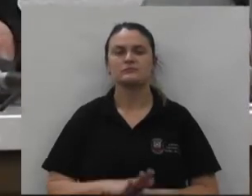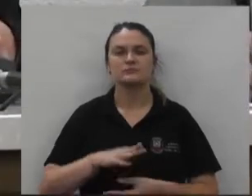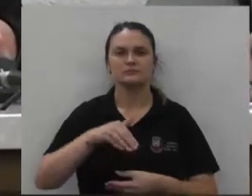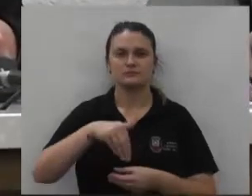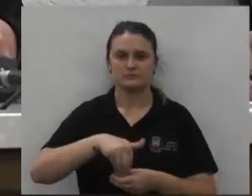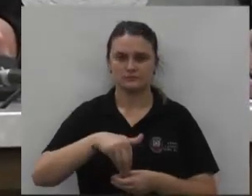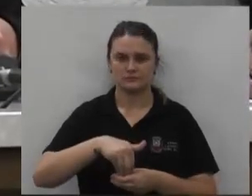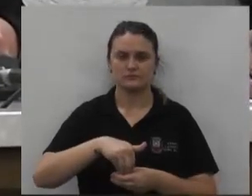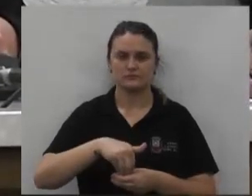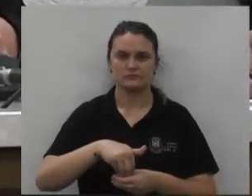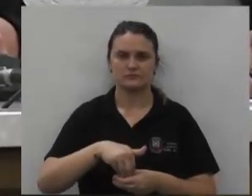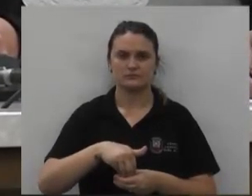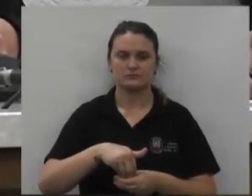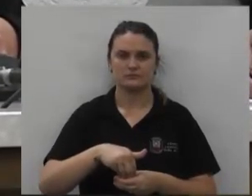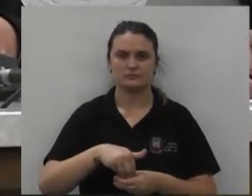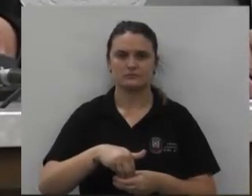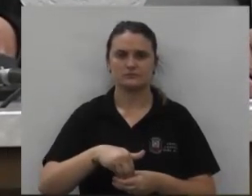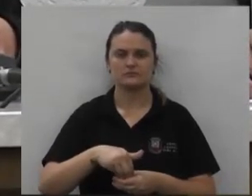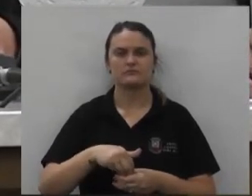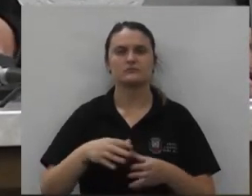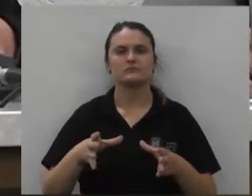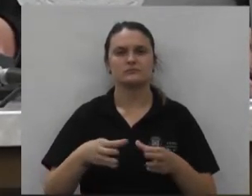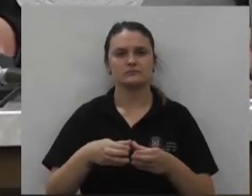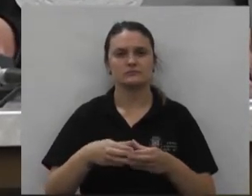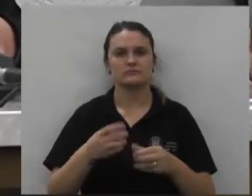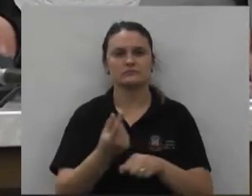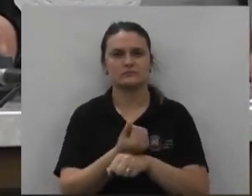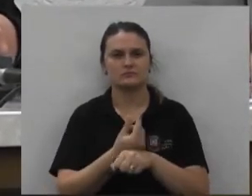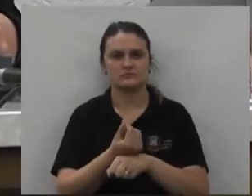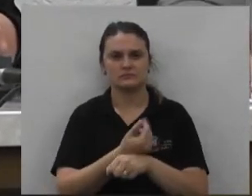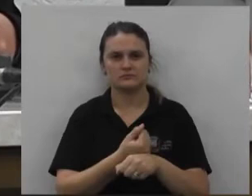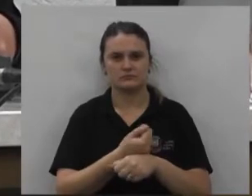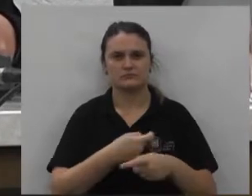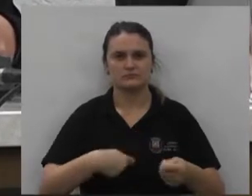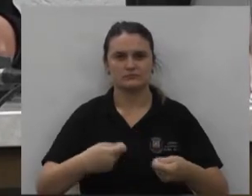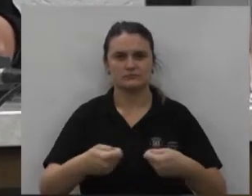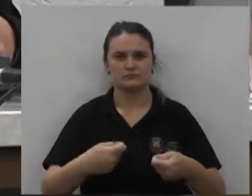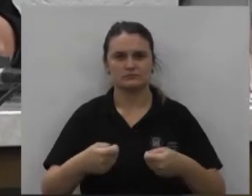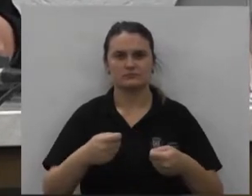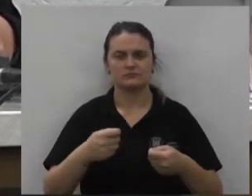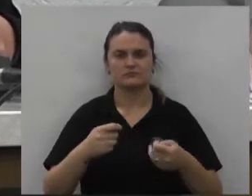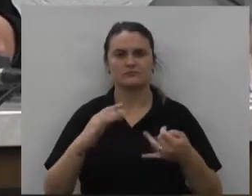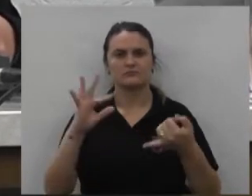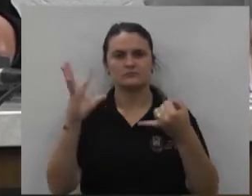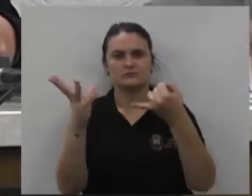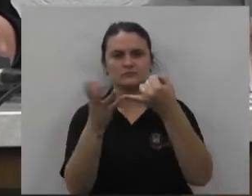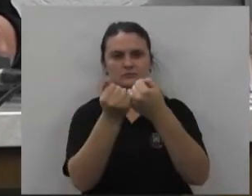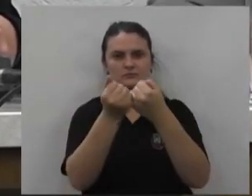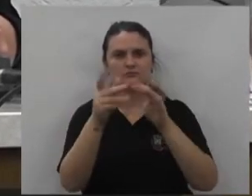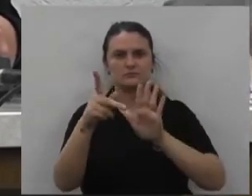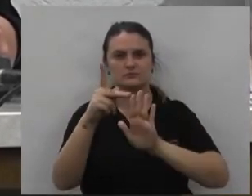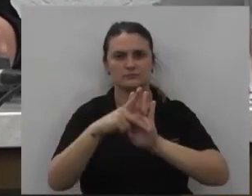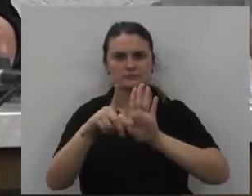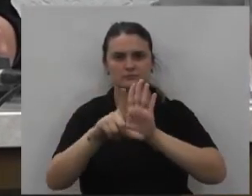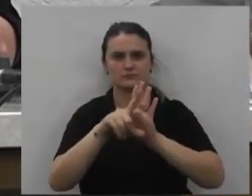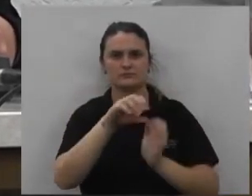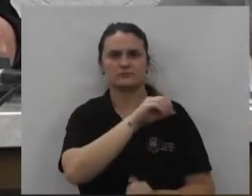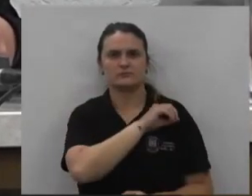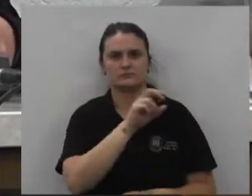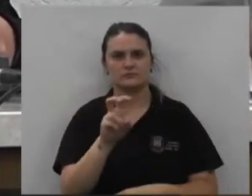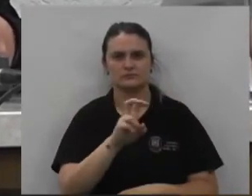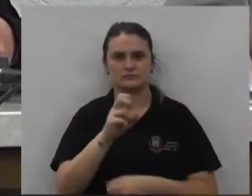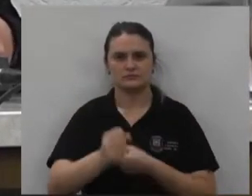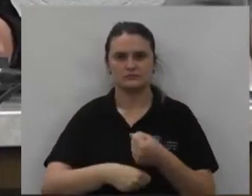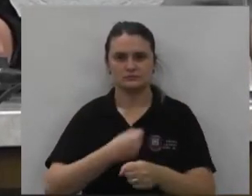votação de parecer fundamentado da comissão de finanças orçamento e patrimônio favorável ao projeto de lei ordinária número 55 de